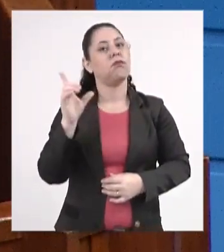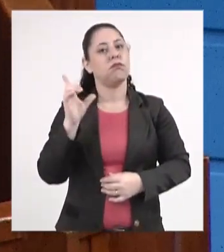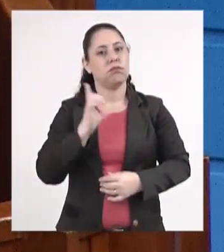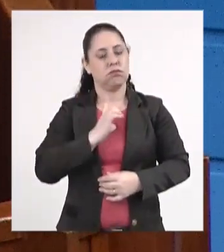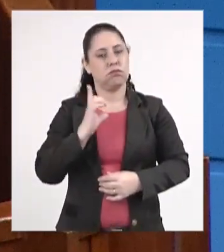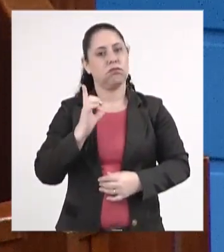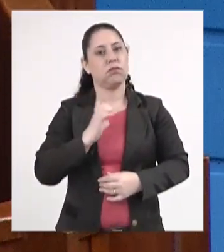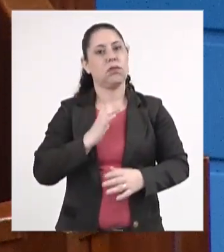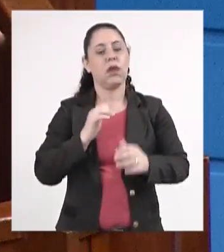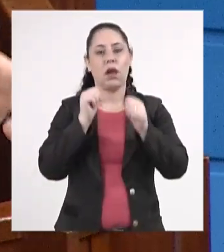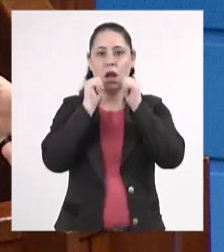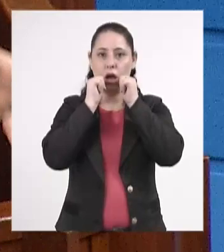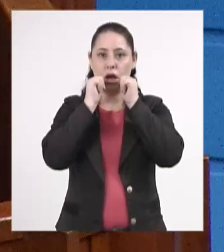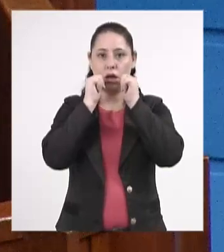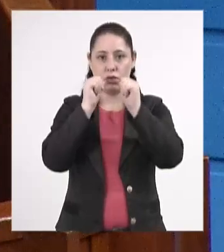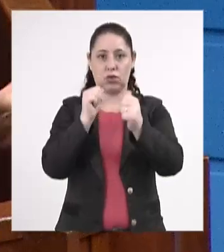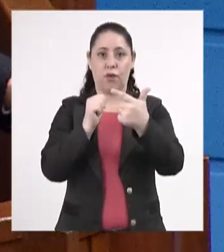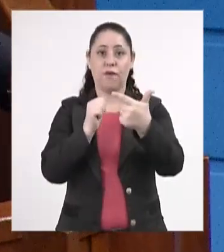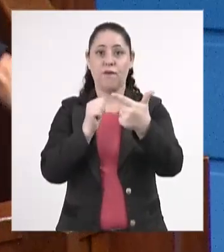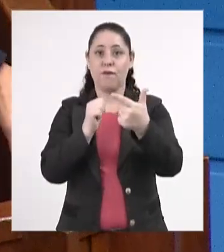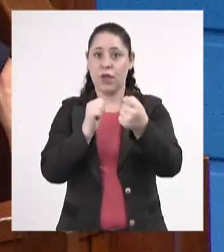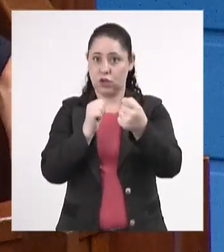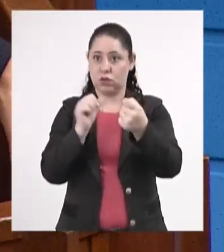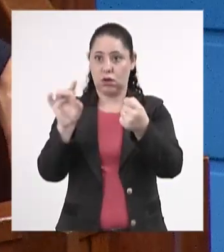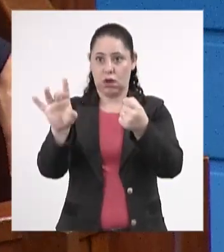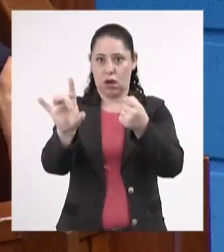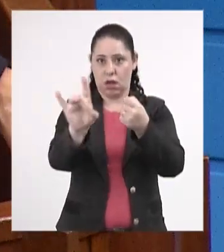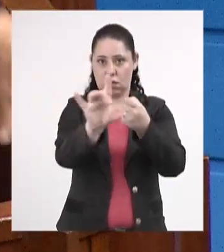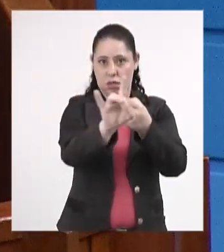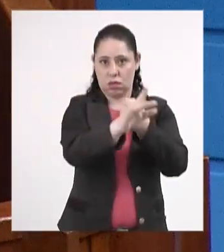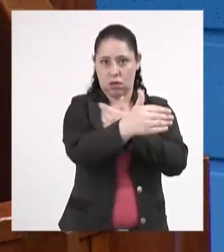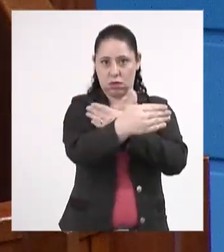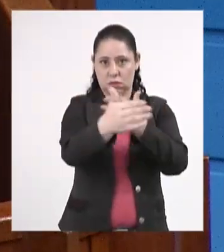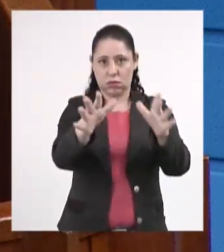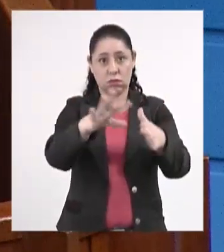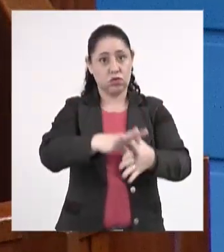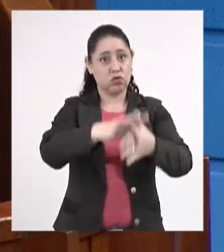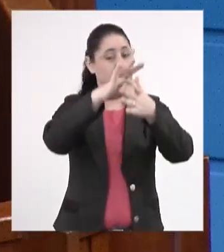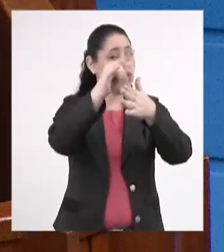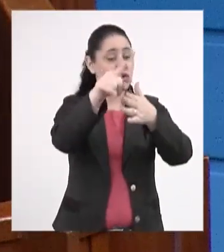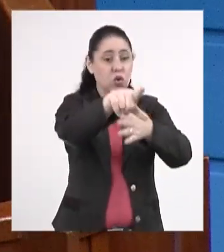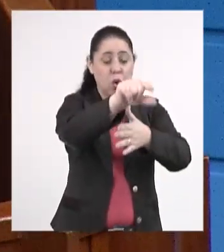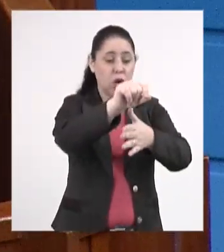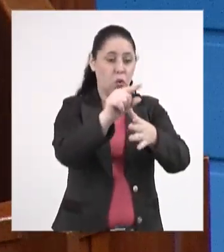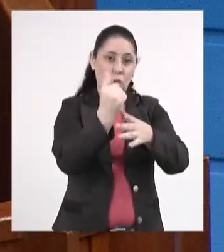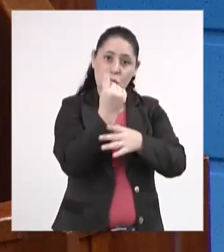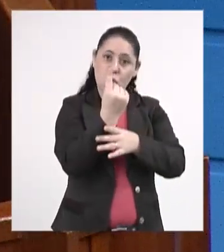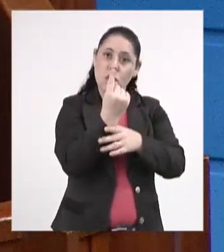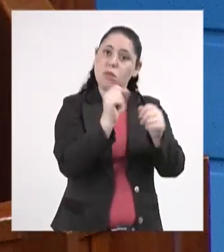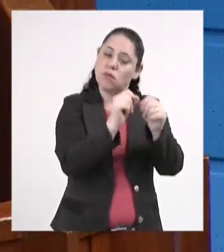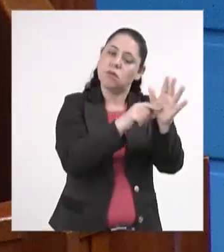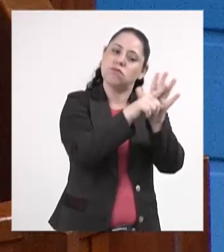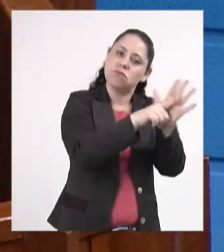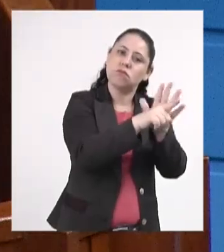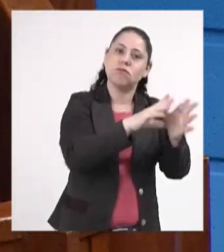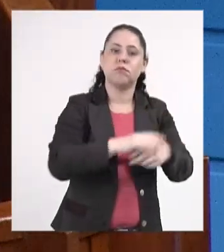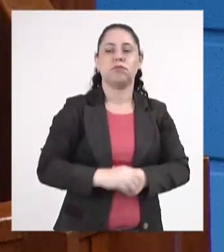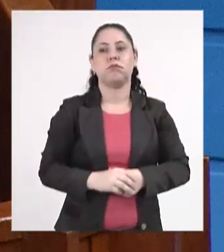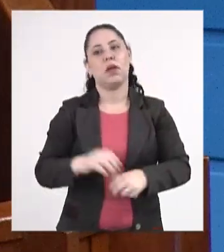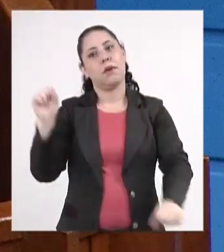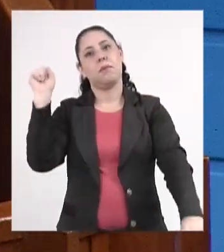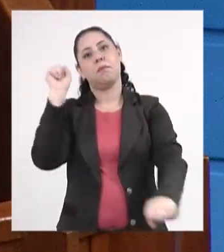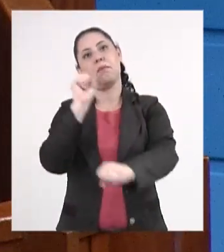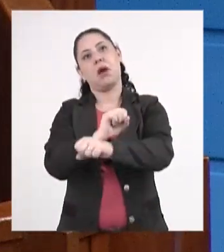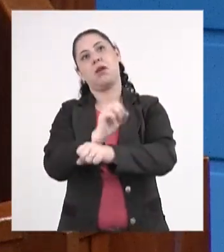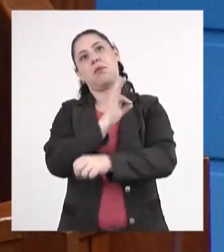assessores, 20 assessores, cada um no gabinete, pode destacar um, ao invés de parar a